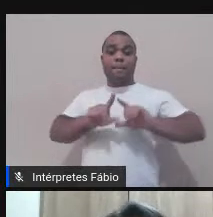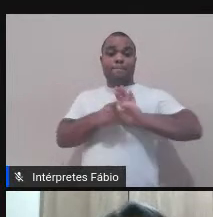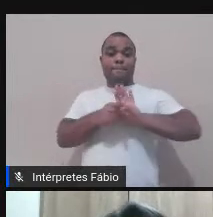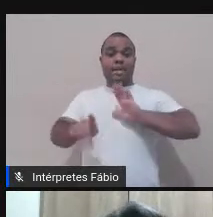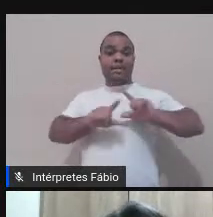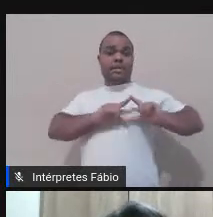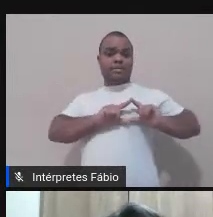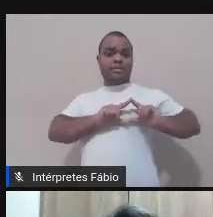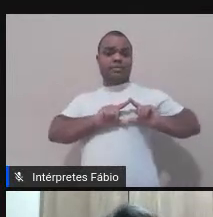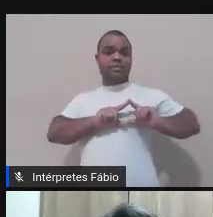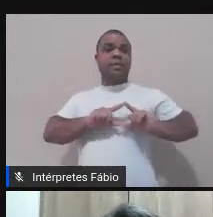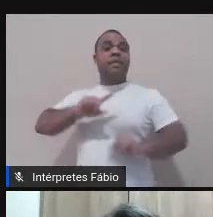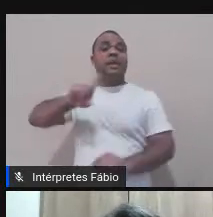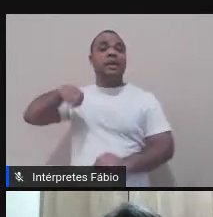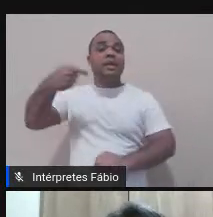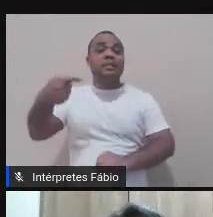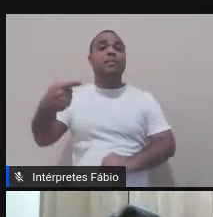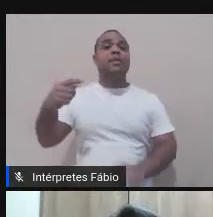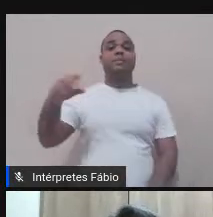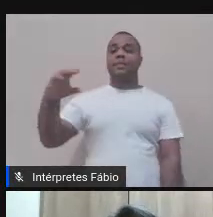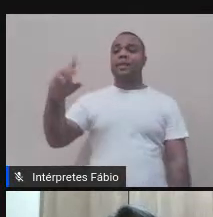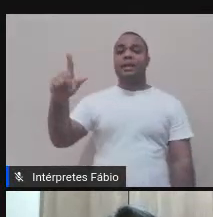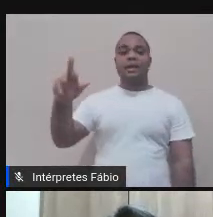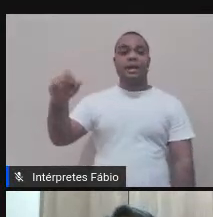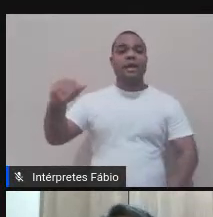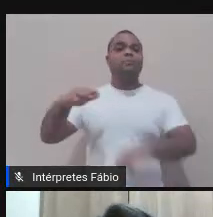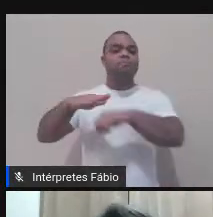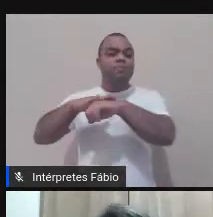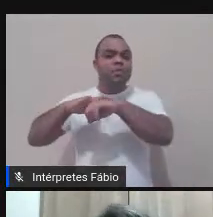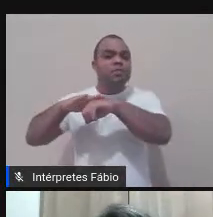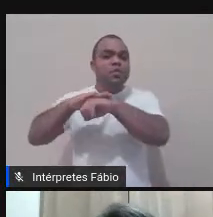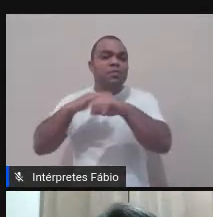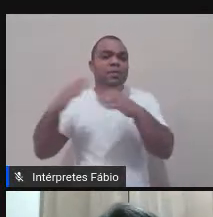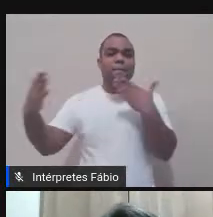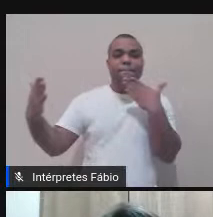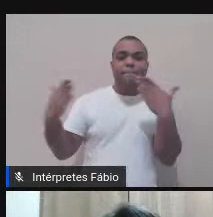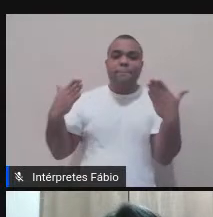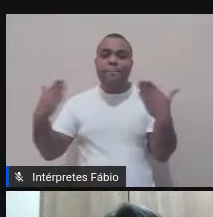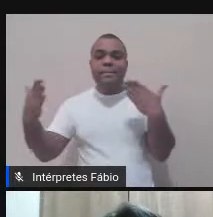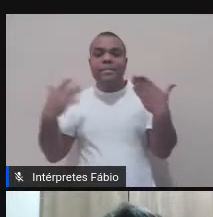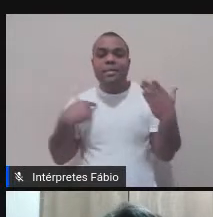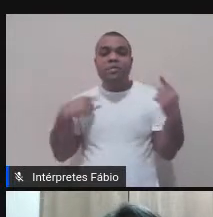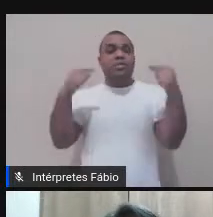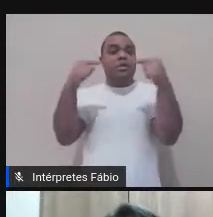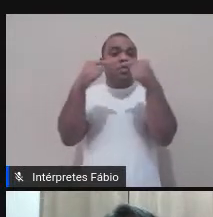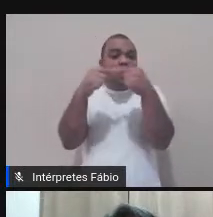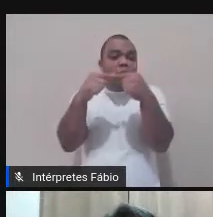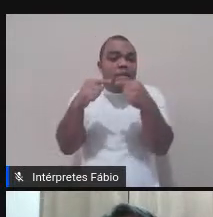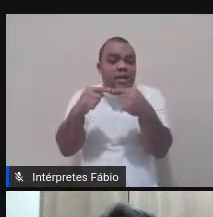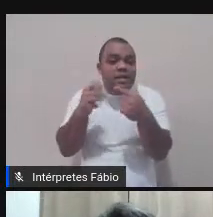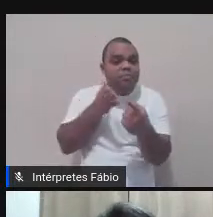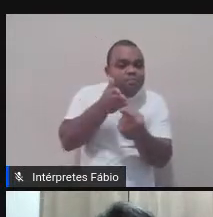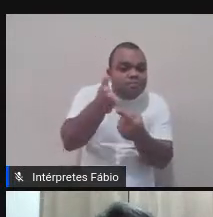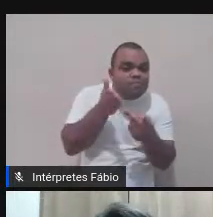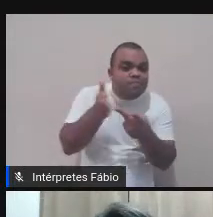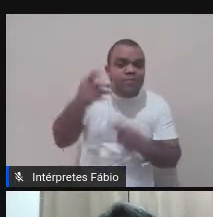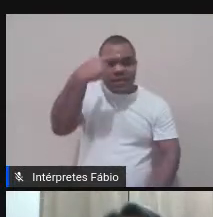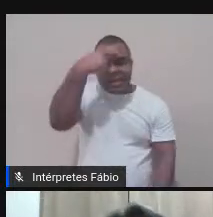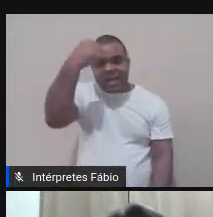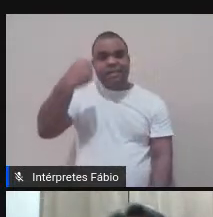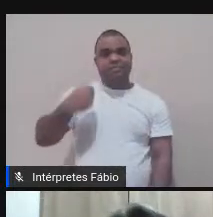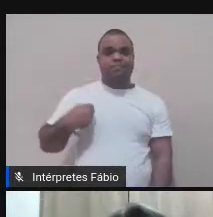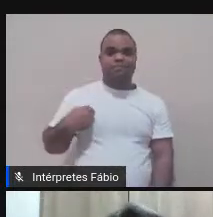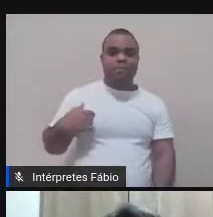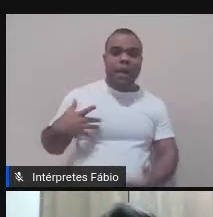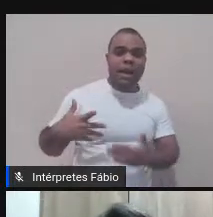coincidências ou não aí dos nossos trajetos. Num terceiro momento, a Clara vai compartilhar o percurso acadêmico dela